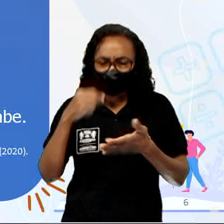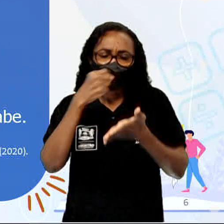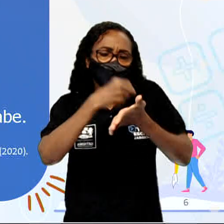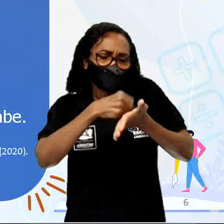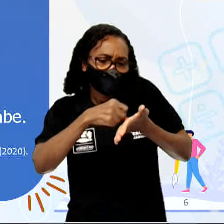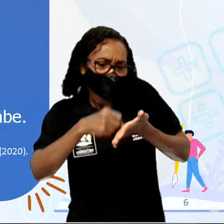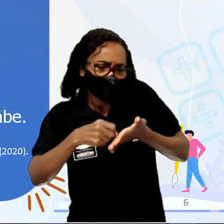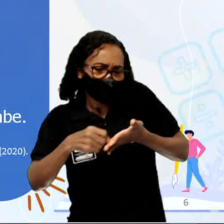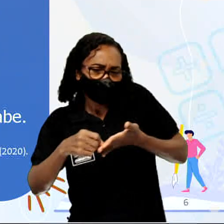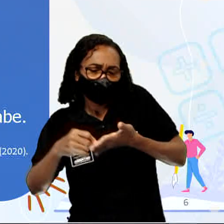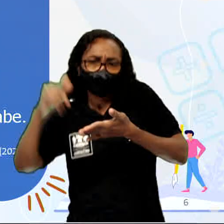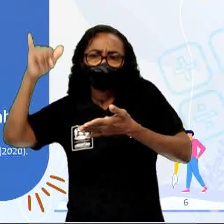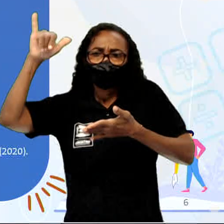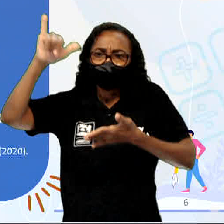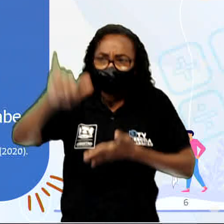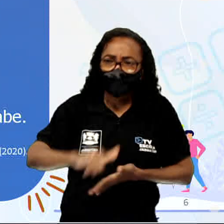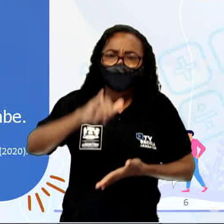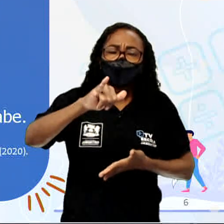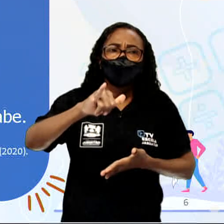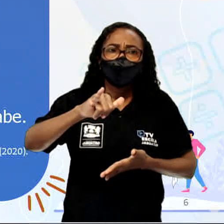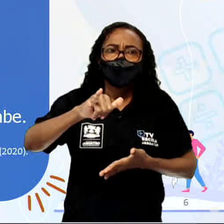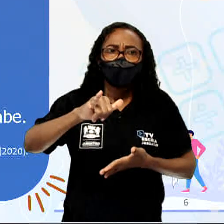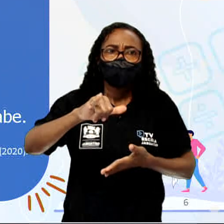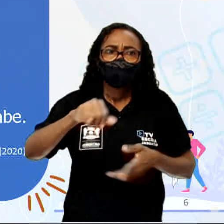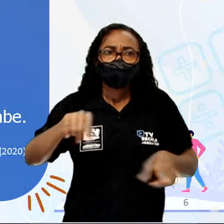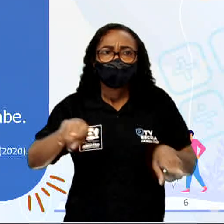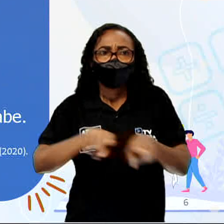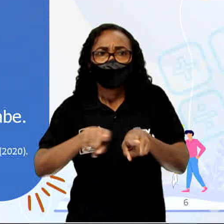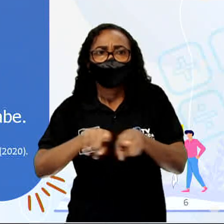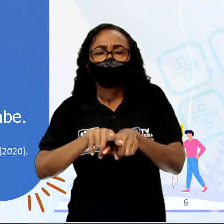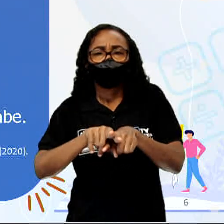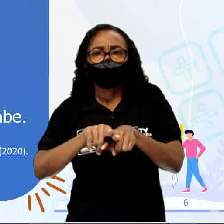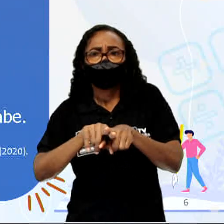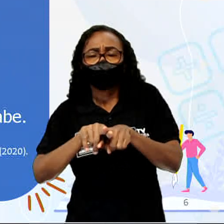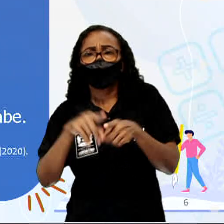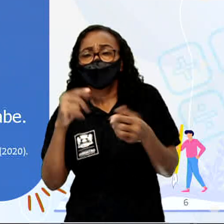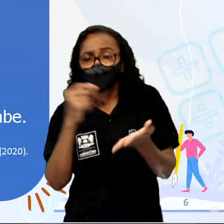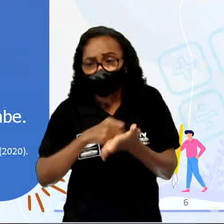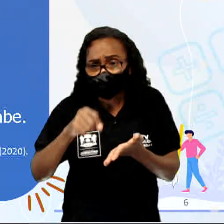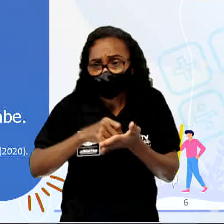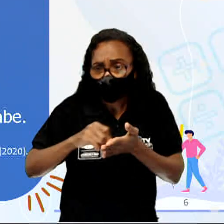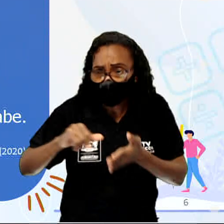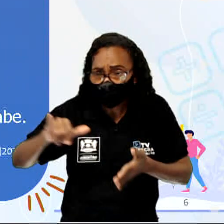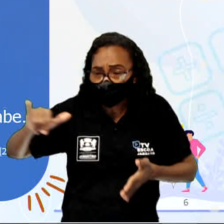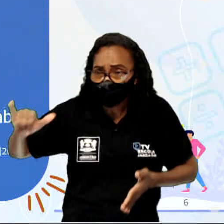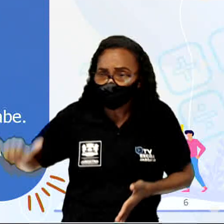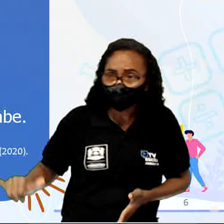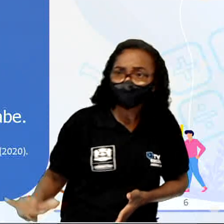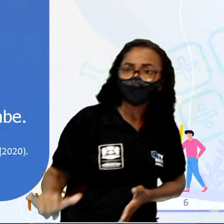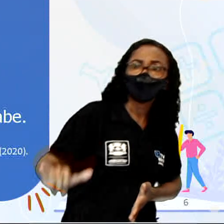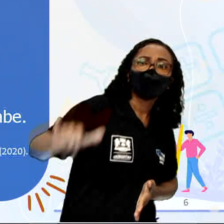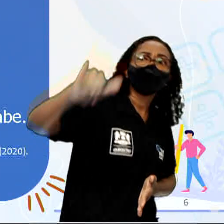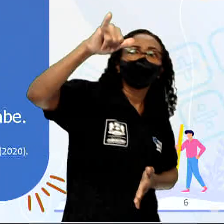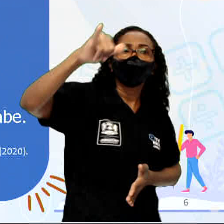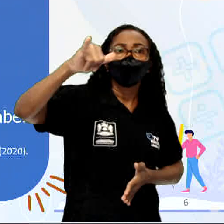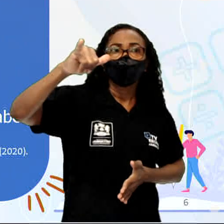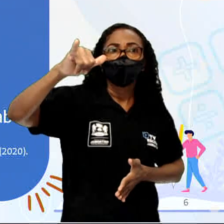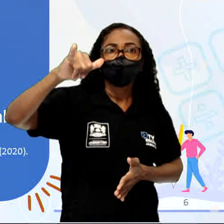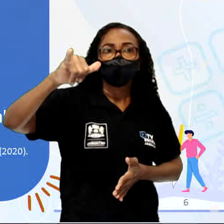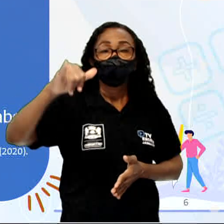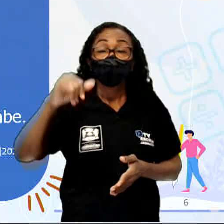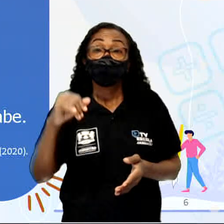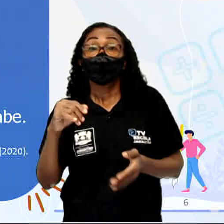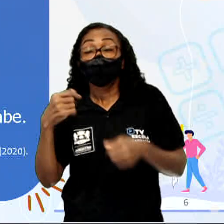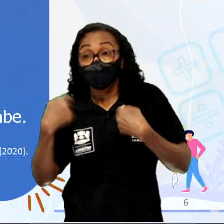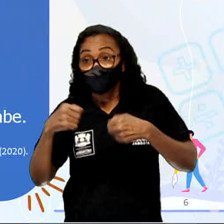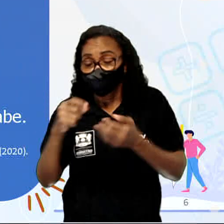pouso do mesmo modo que se escreve o voo. É preciso escrever o ninho do